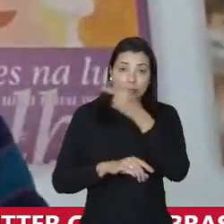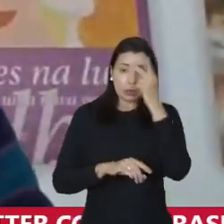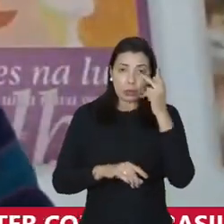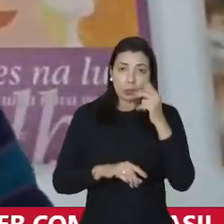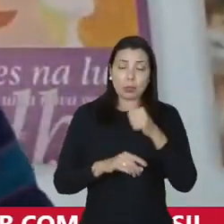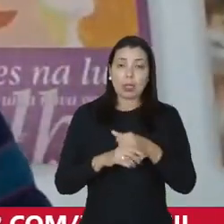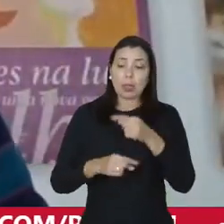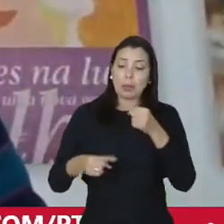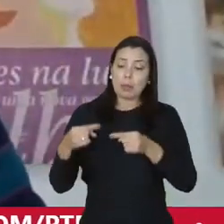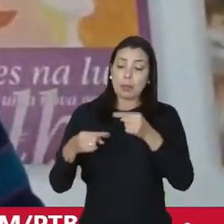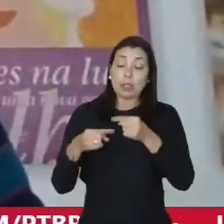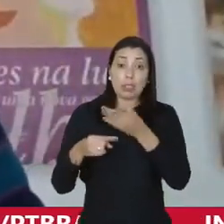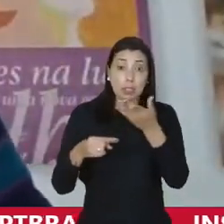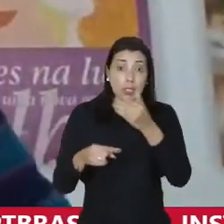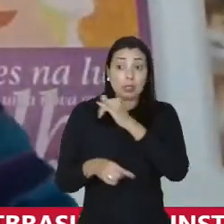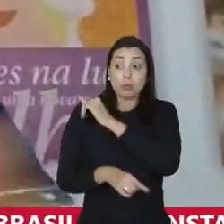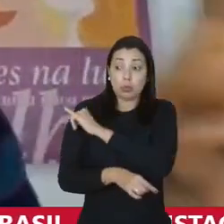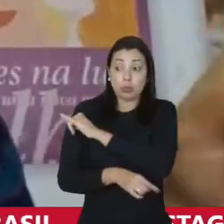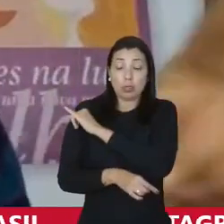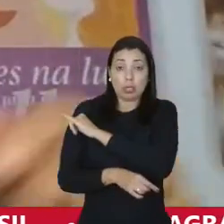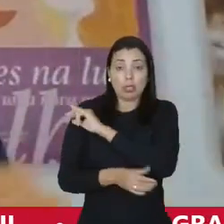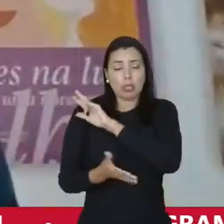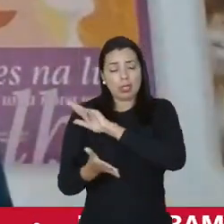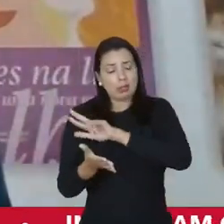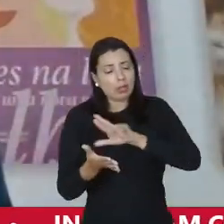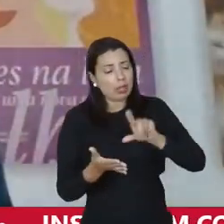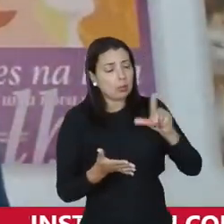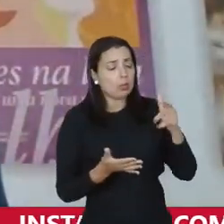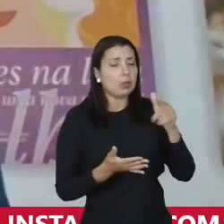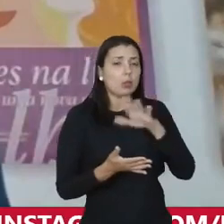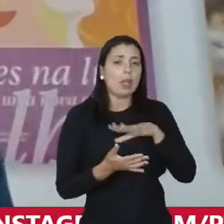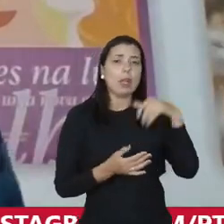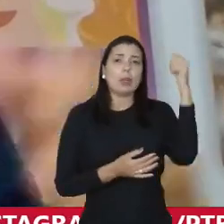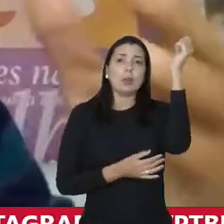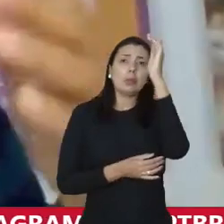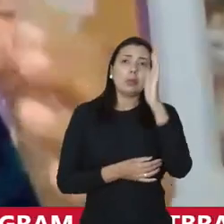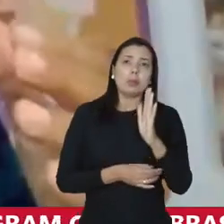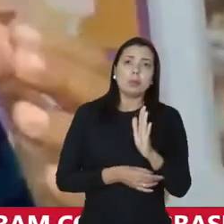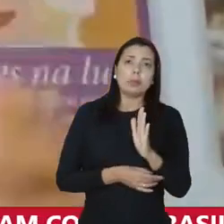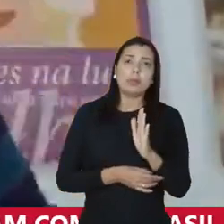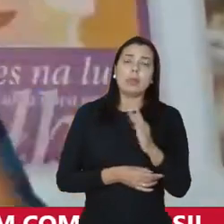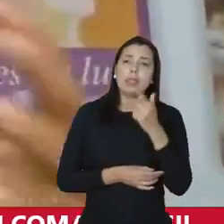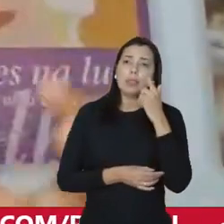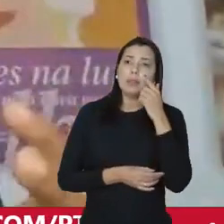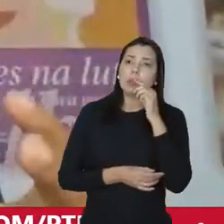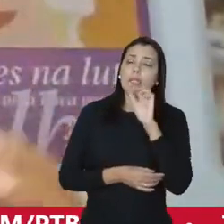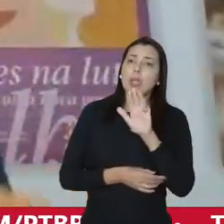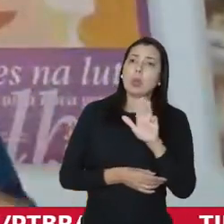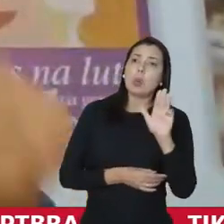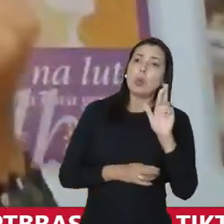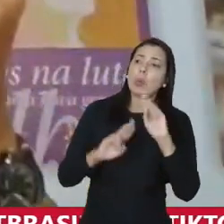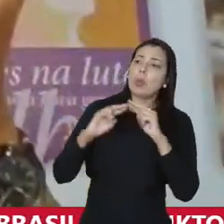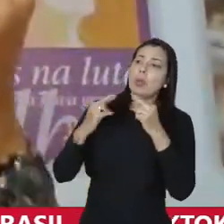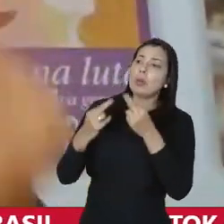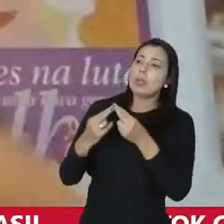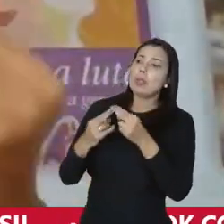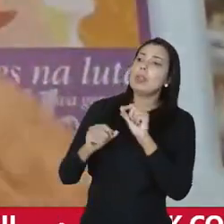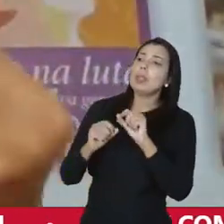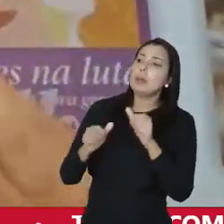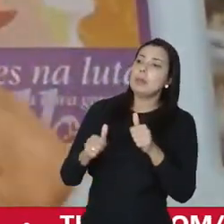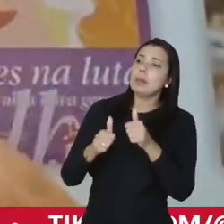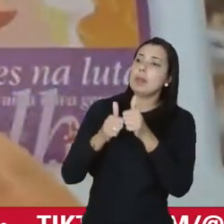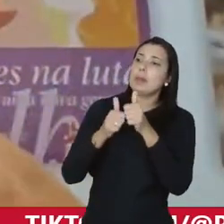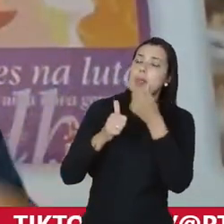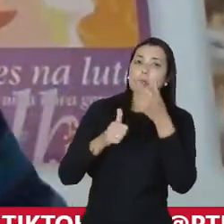política aqui no Rio de Janeiro em vários outros lugares do Brasil você viu Lula reunido com o que há de